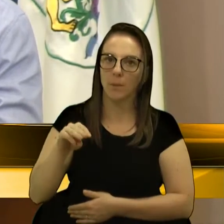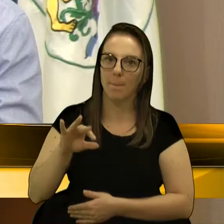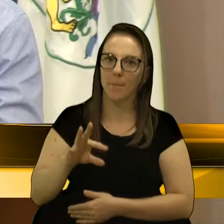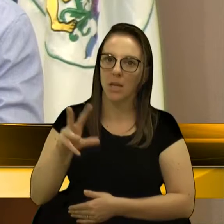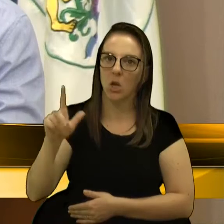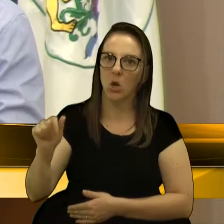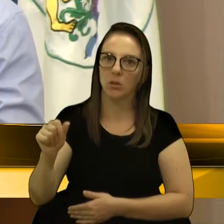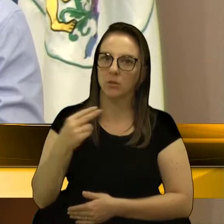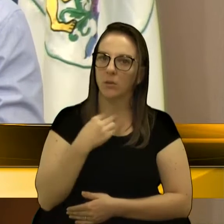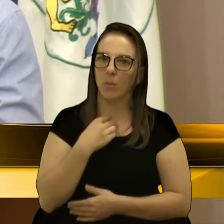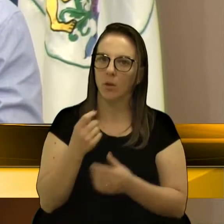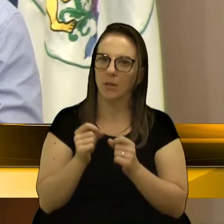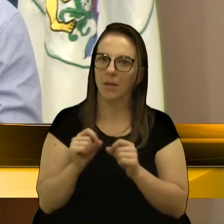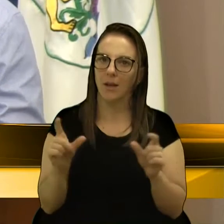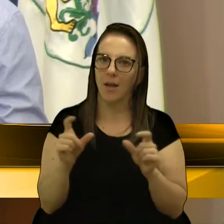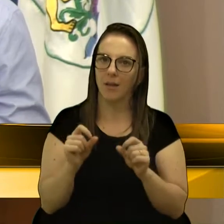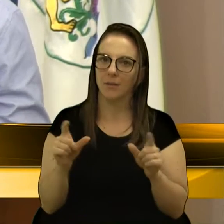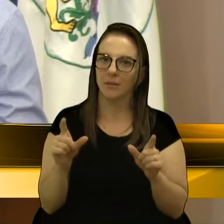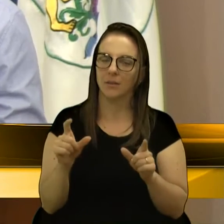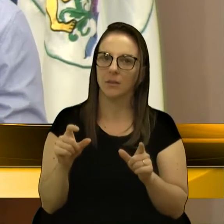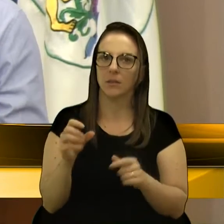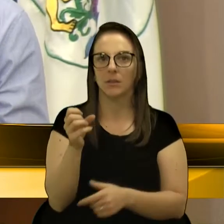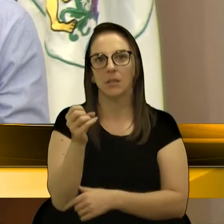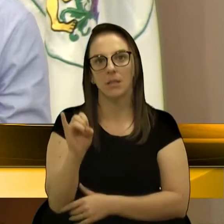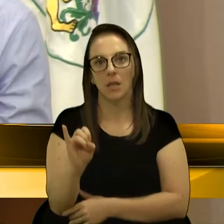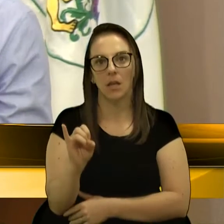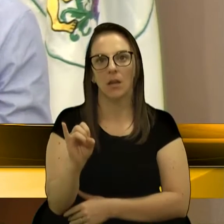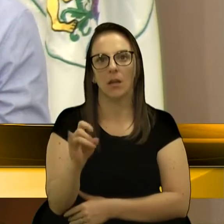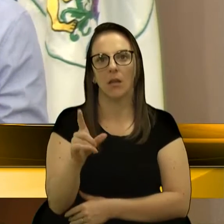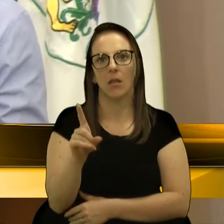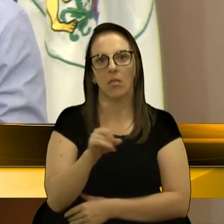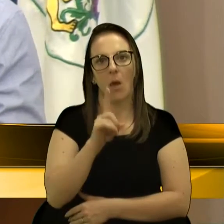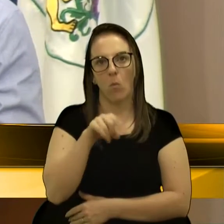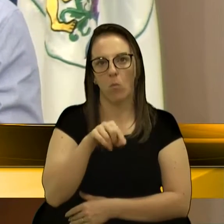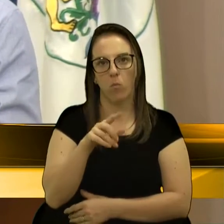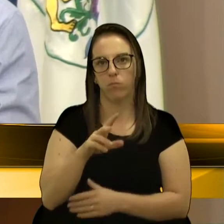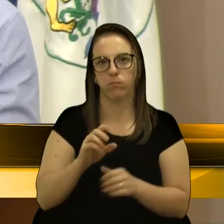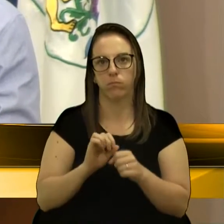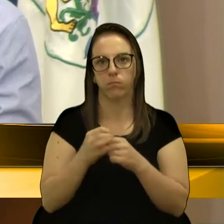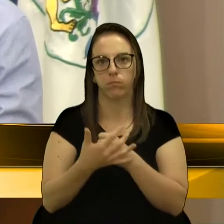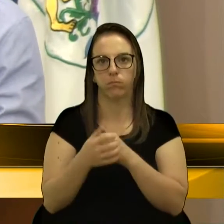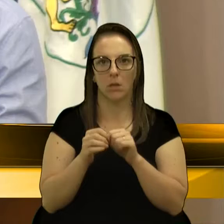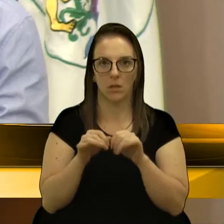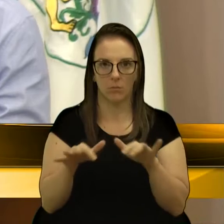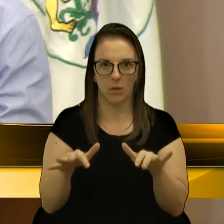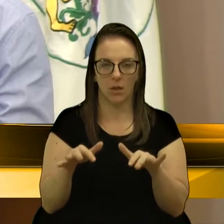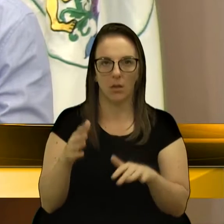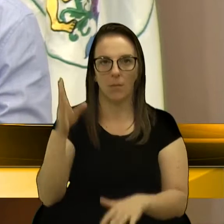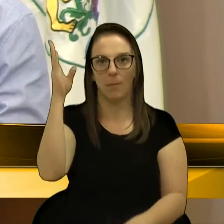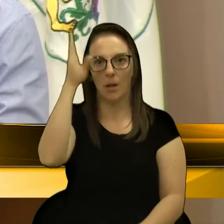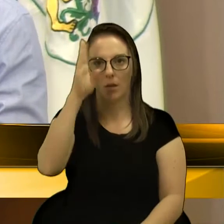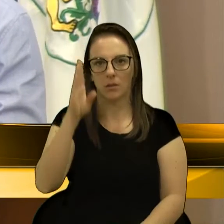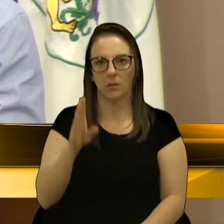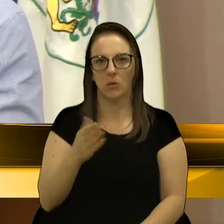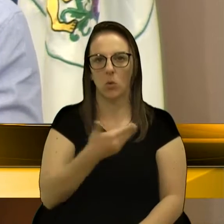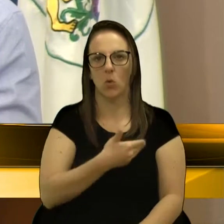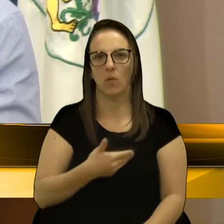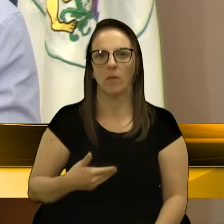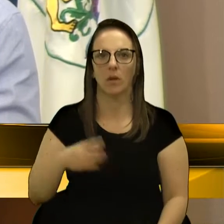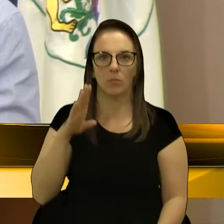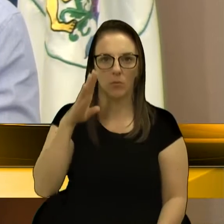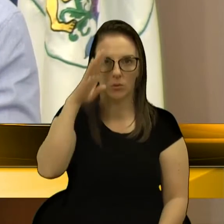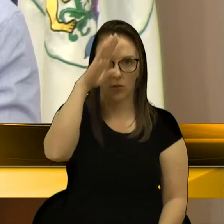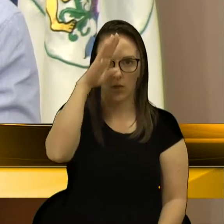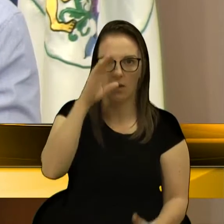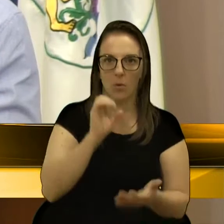ser gastos se não for por conta da pandemia. No Brasil, o governo Jair Bolsonaro enviou a estados e